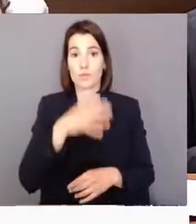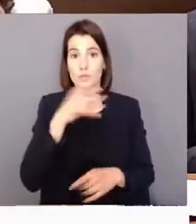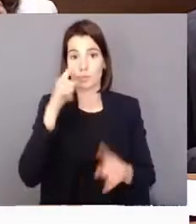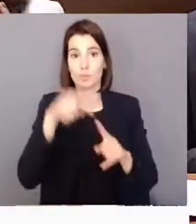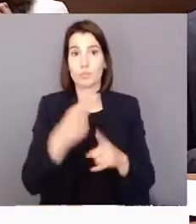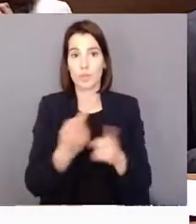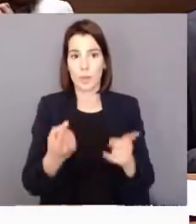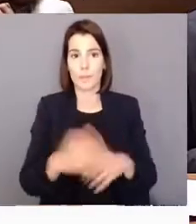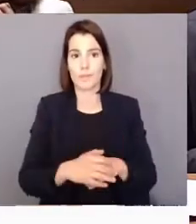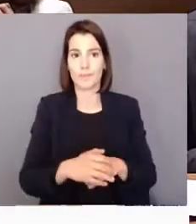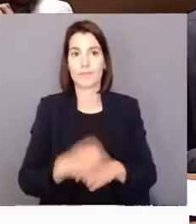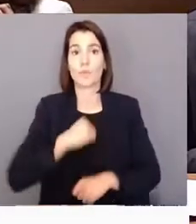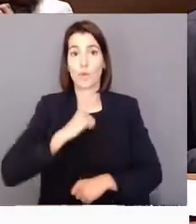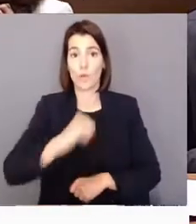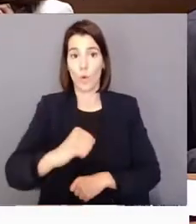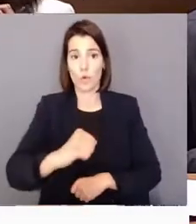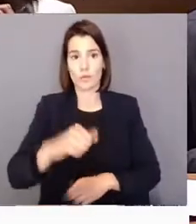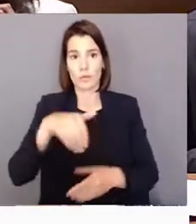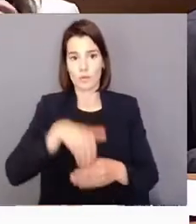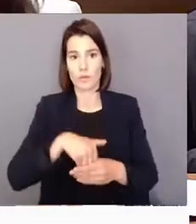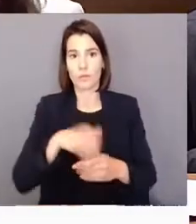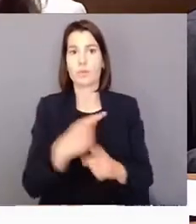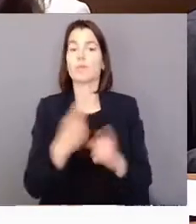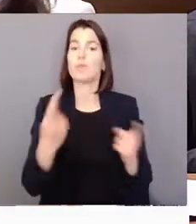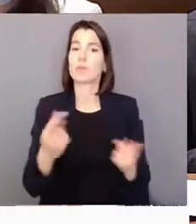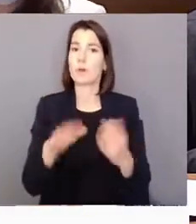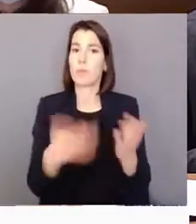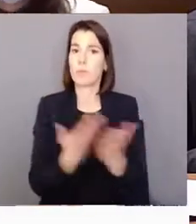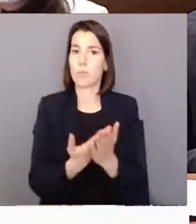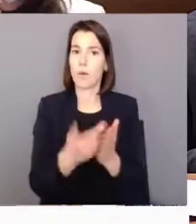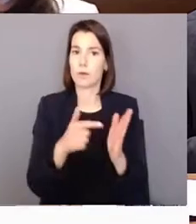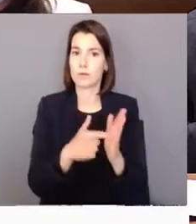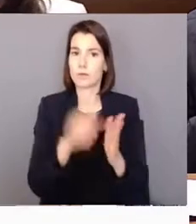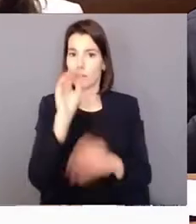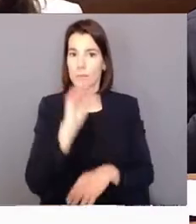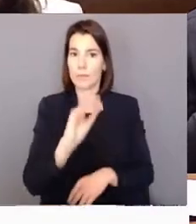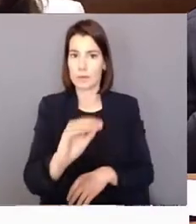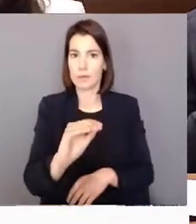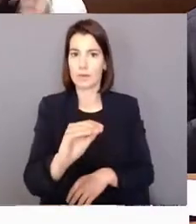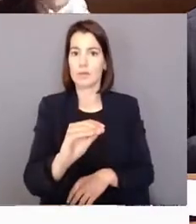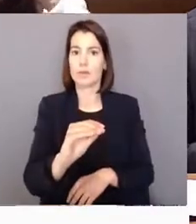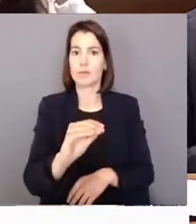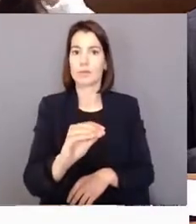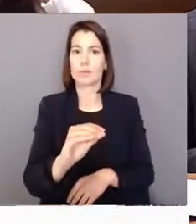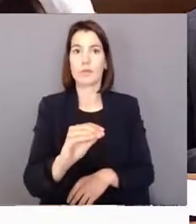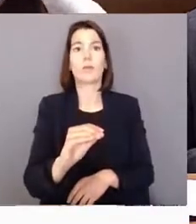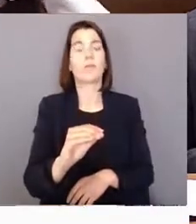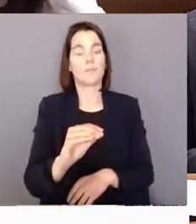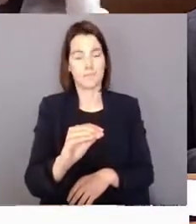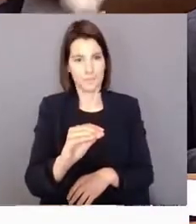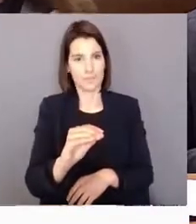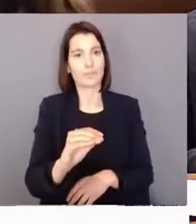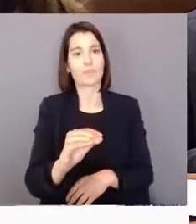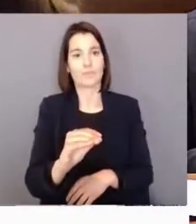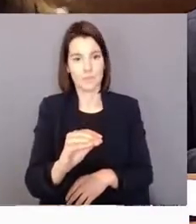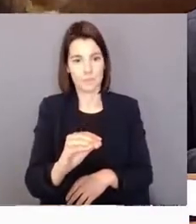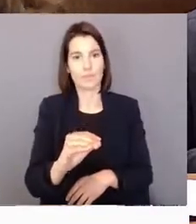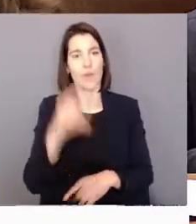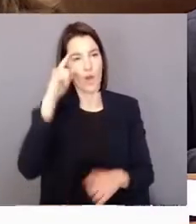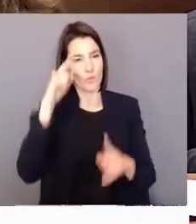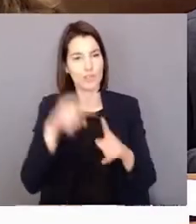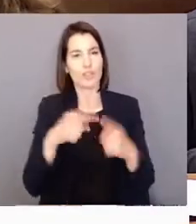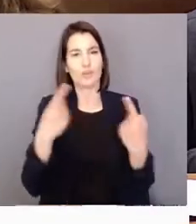porque entendi que esta proposta de recomendação intencionalmente tem o fim único de